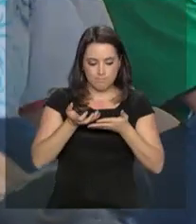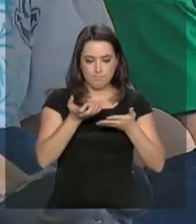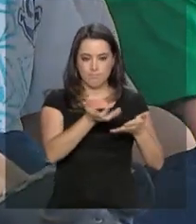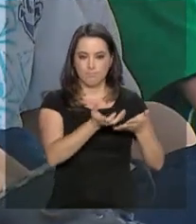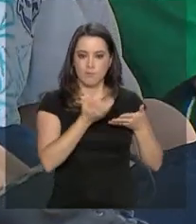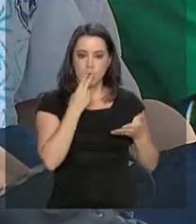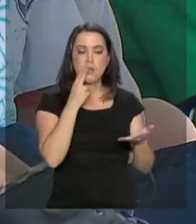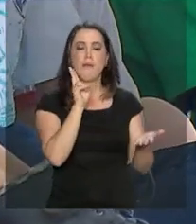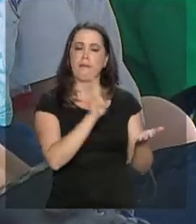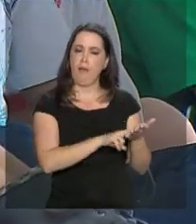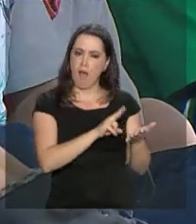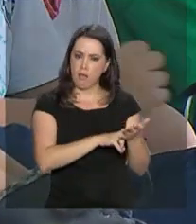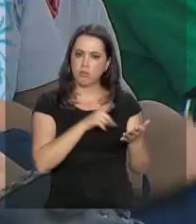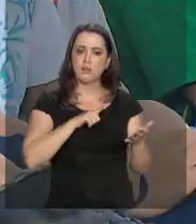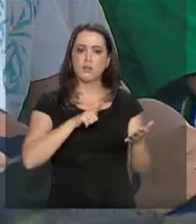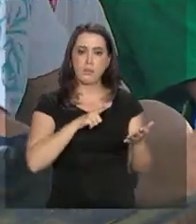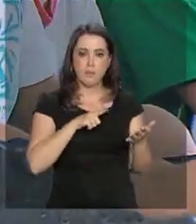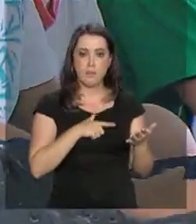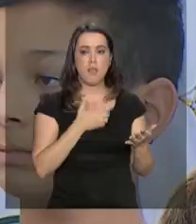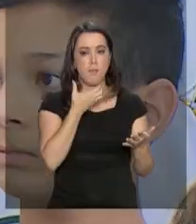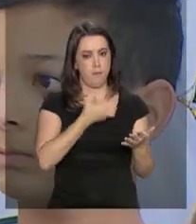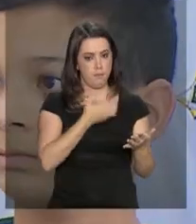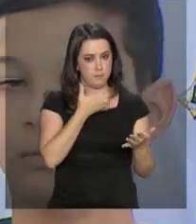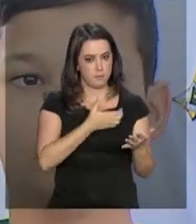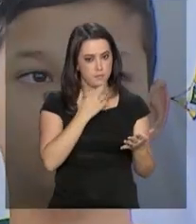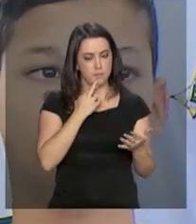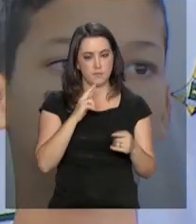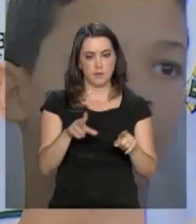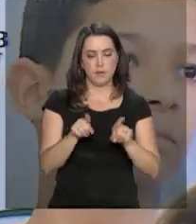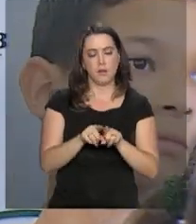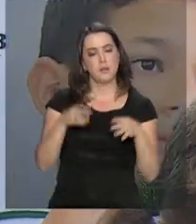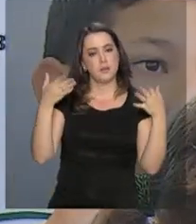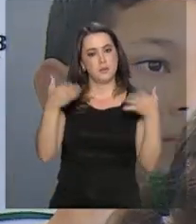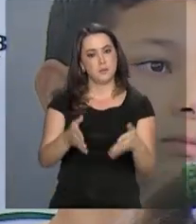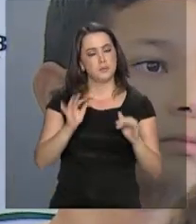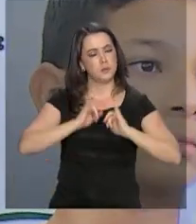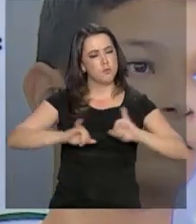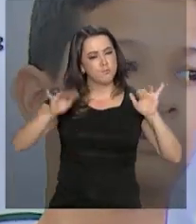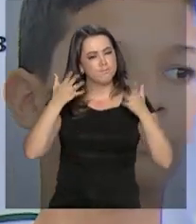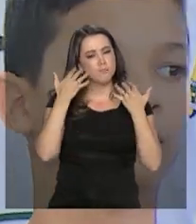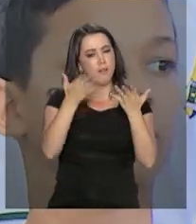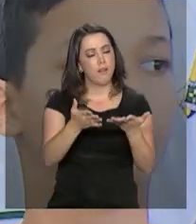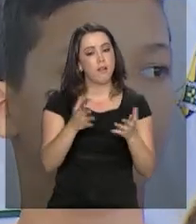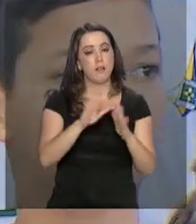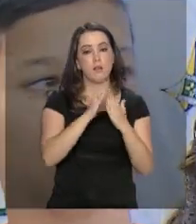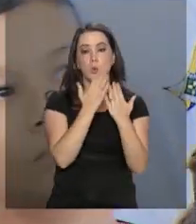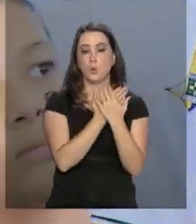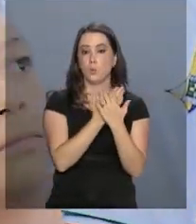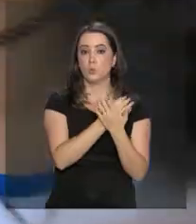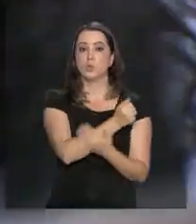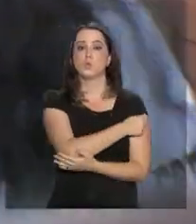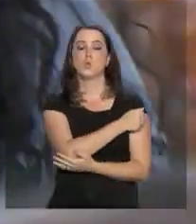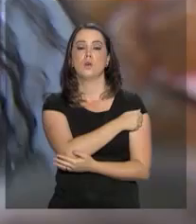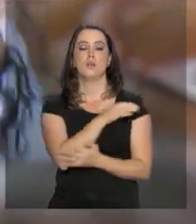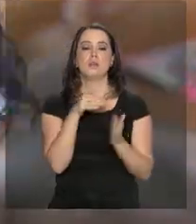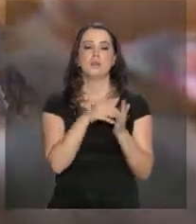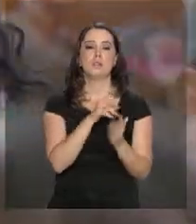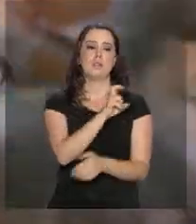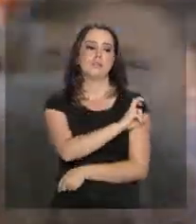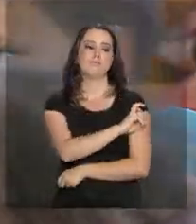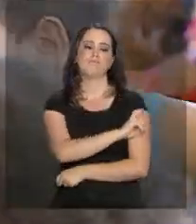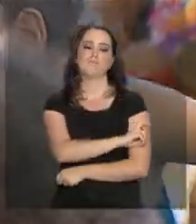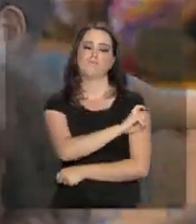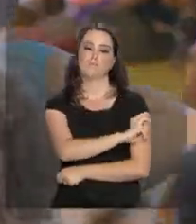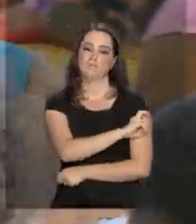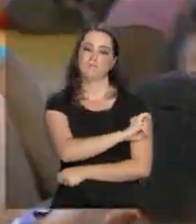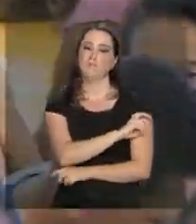que crianças escrevem diretamente ao Papai Noel, participam da campanha estudantes de escolas públicas até o quinto ano do